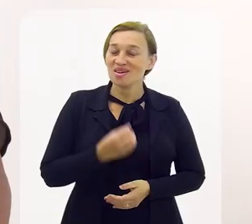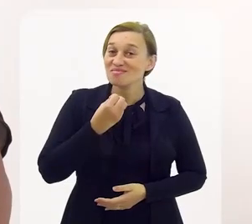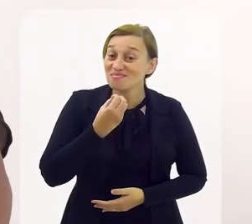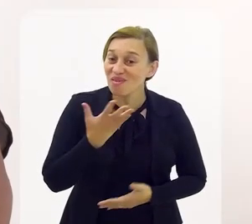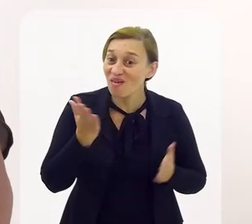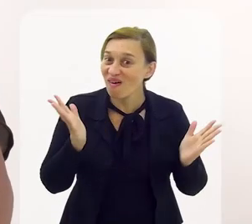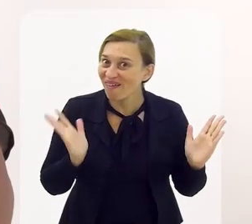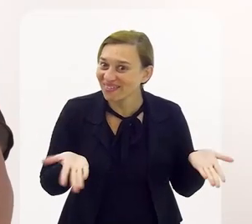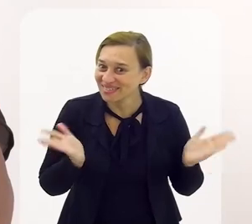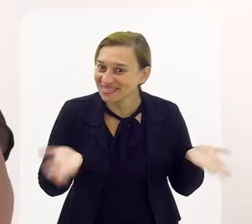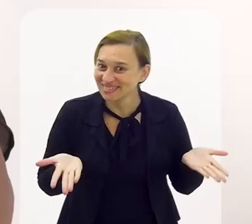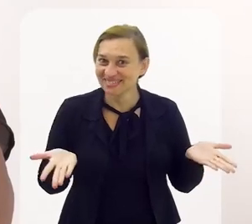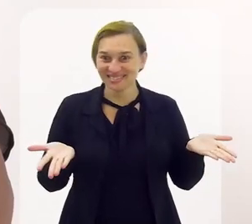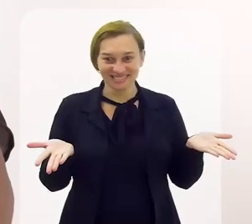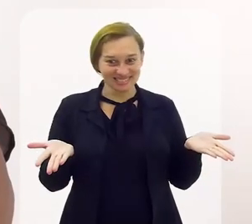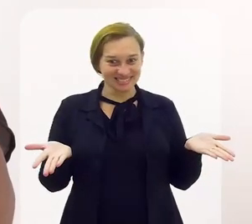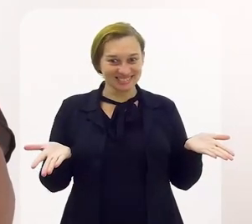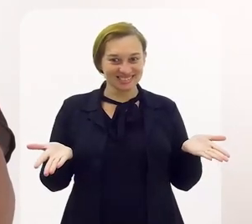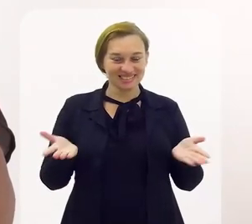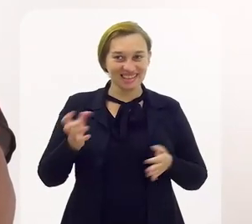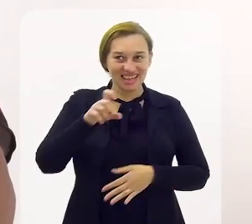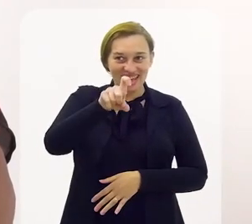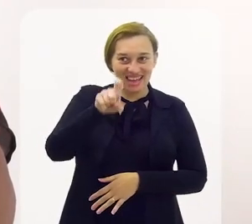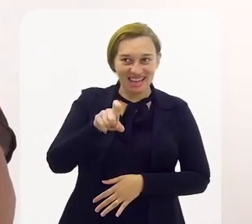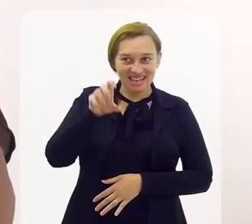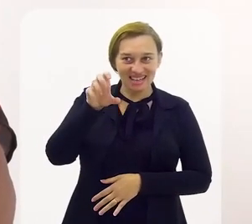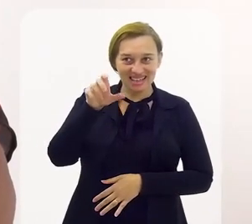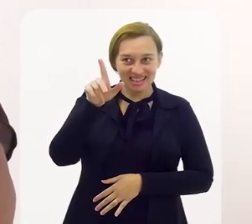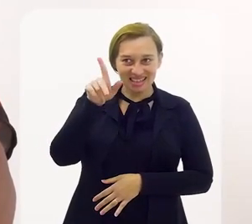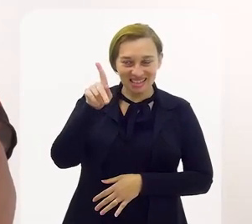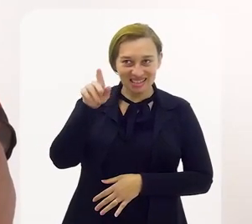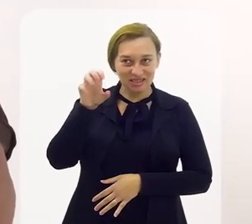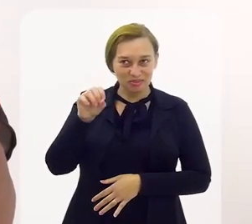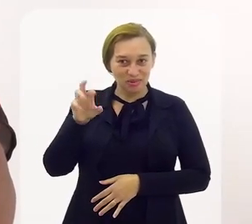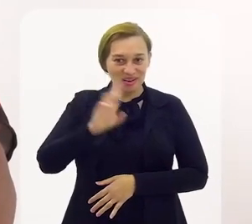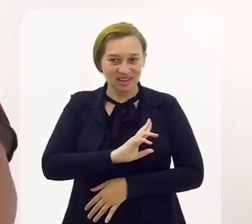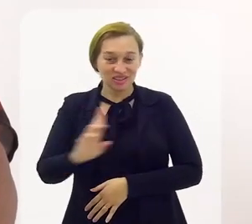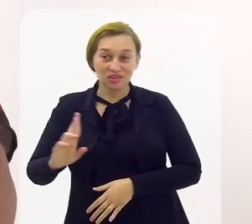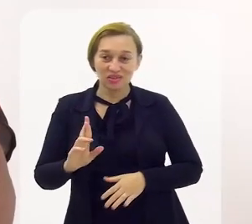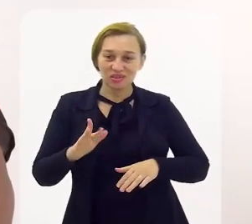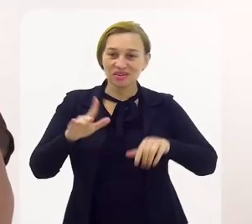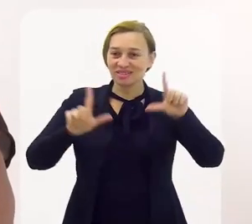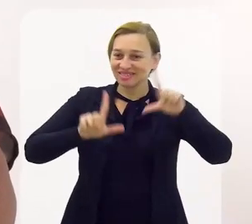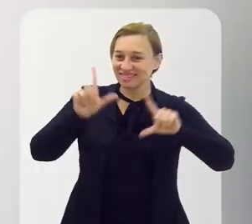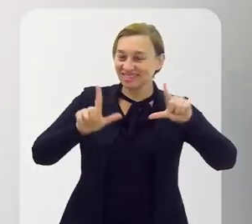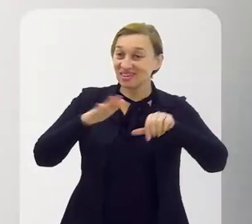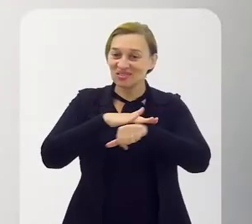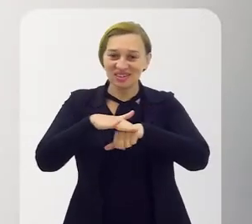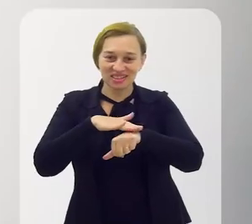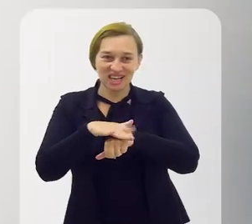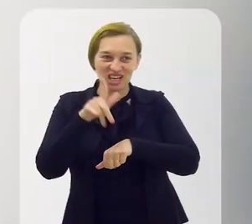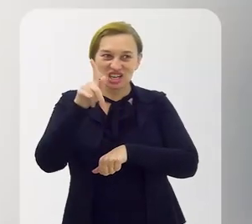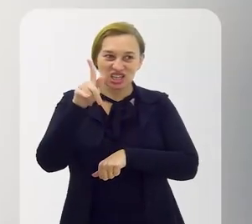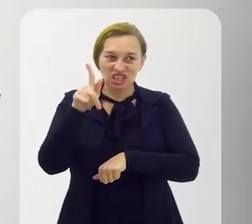Coisa boa hoje no programa Expo Religião Nós vamos conversar com Gil Rey